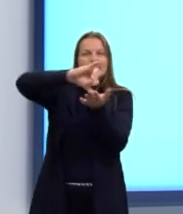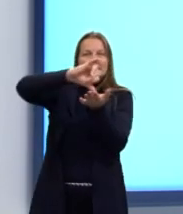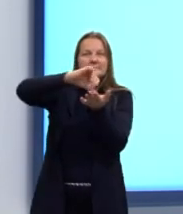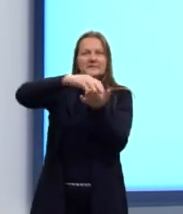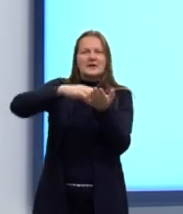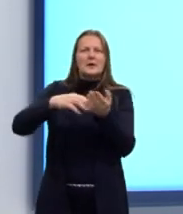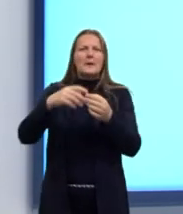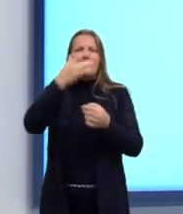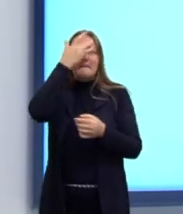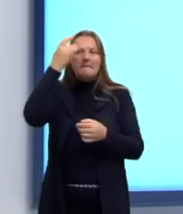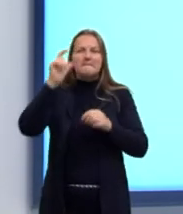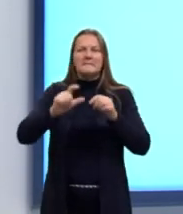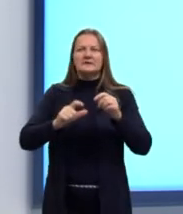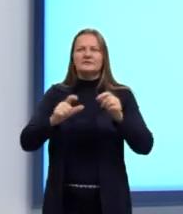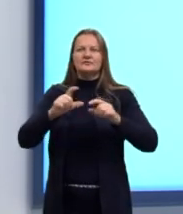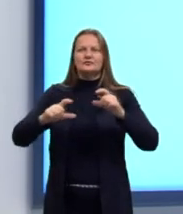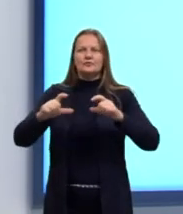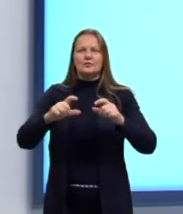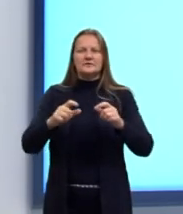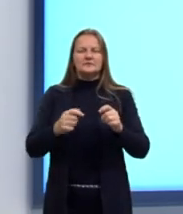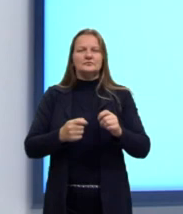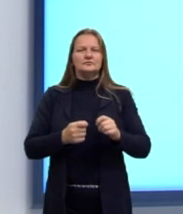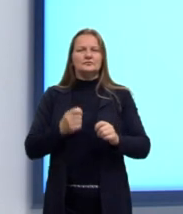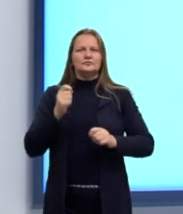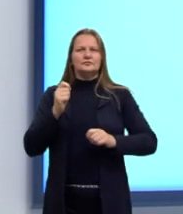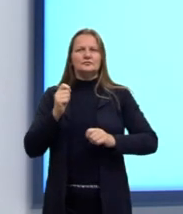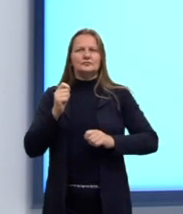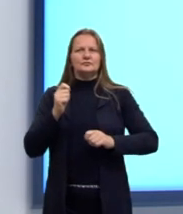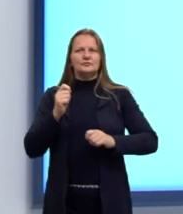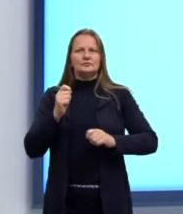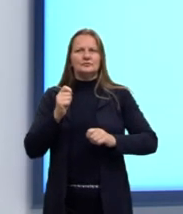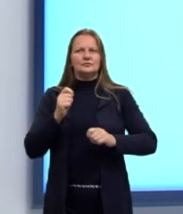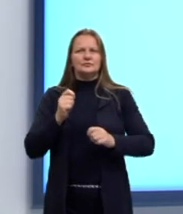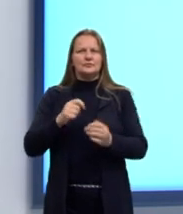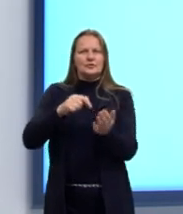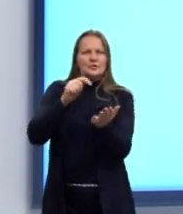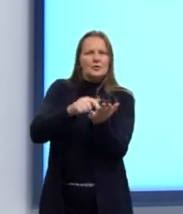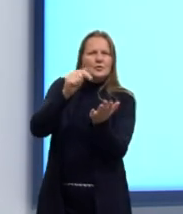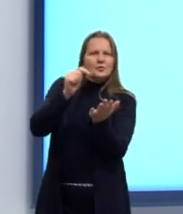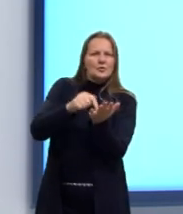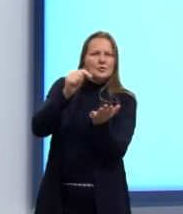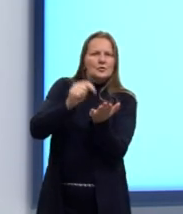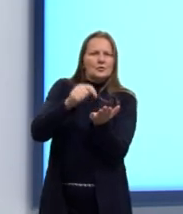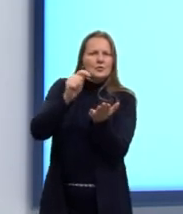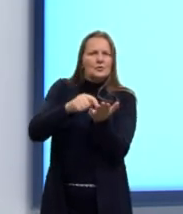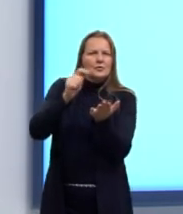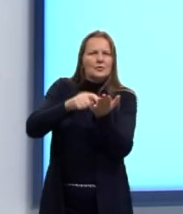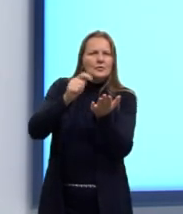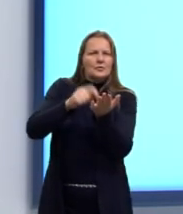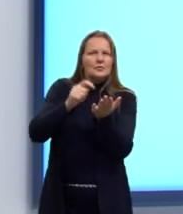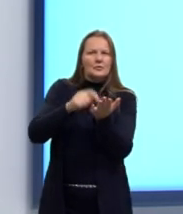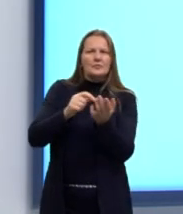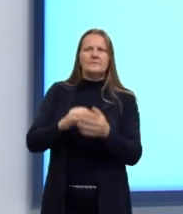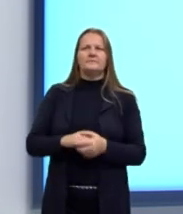pessoas batendo em uma tecla só. Bater em uma tecla só.